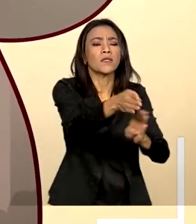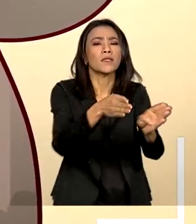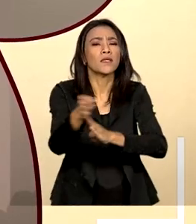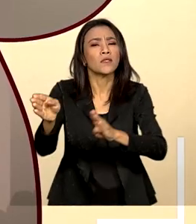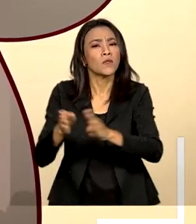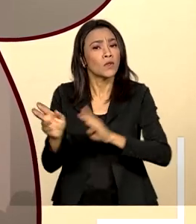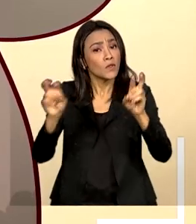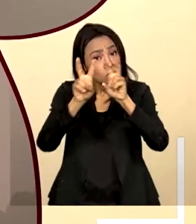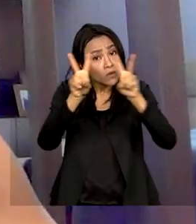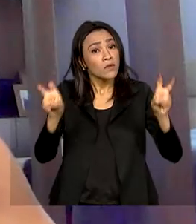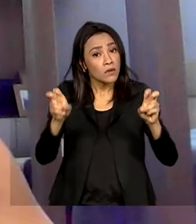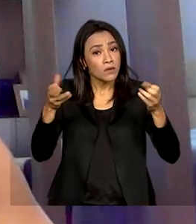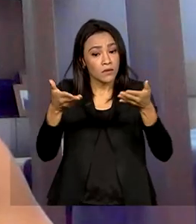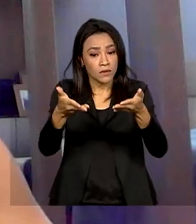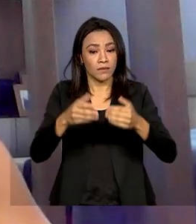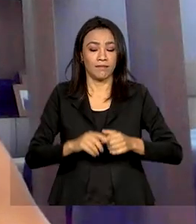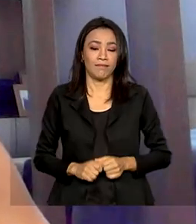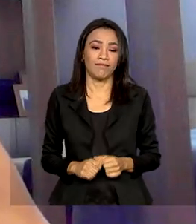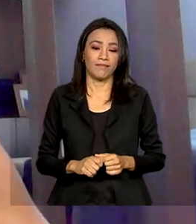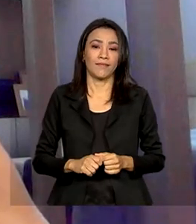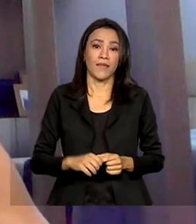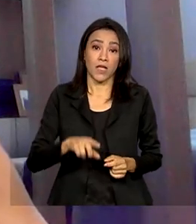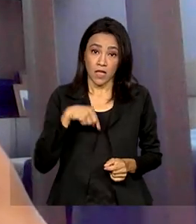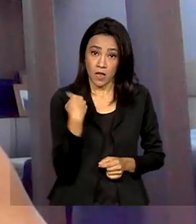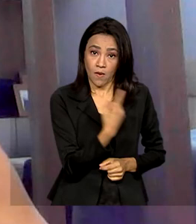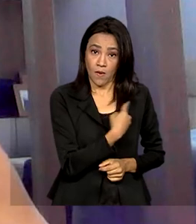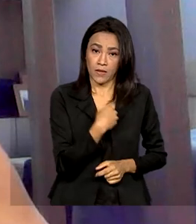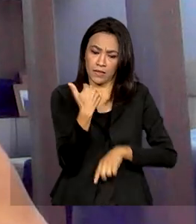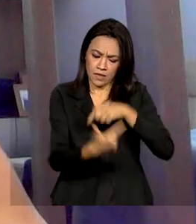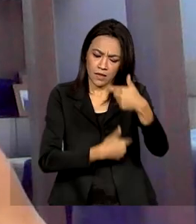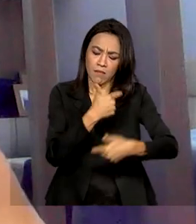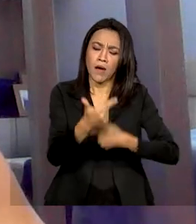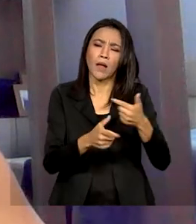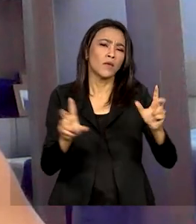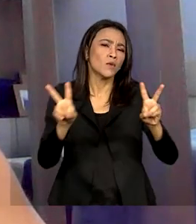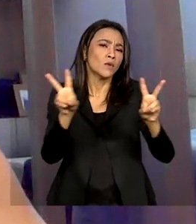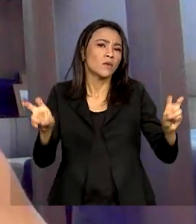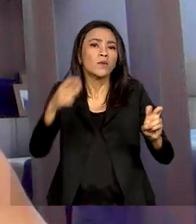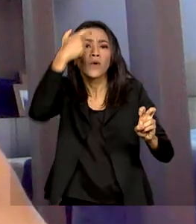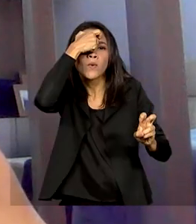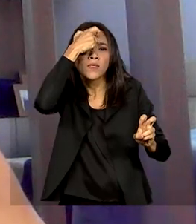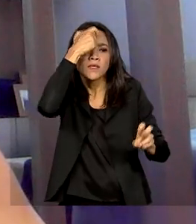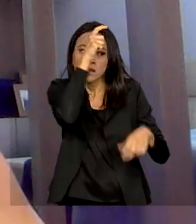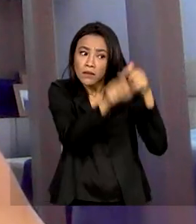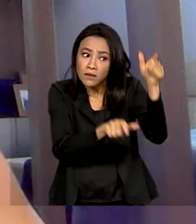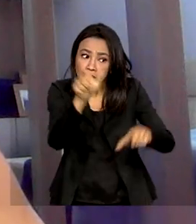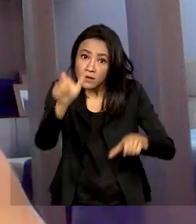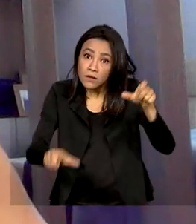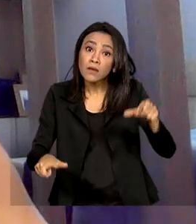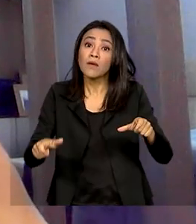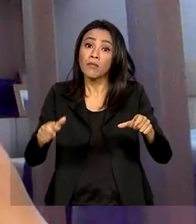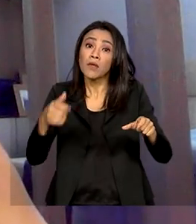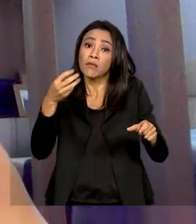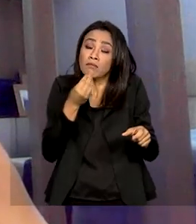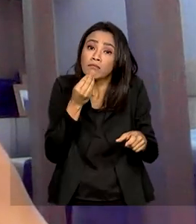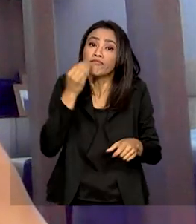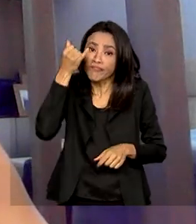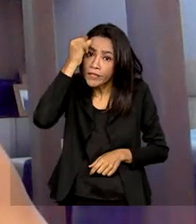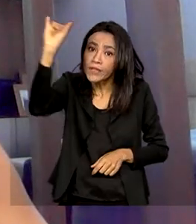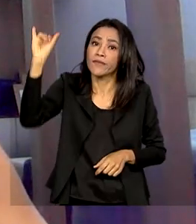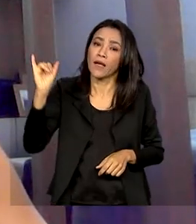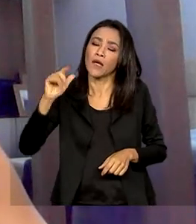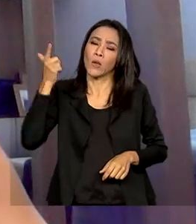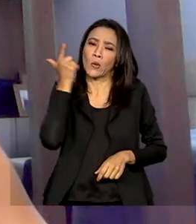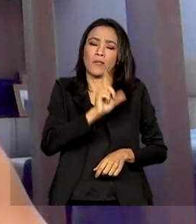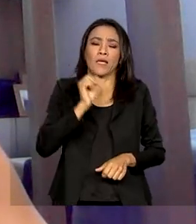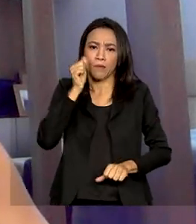sobre o assunto. Se a gente trabalha um pouquinho na conscientização que eles podem ser evitados, a gente consegue